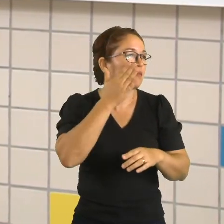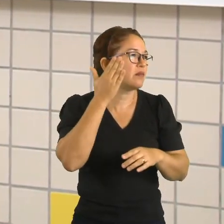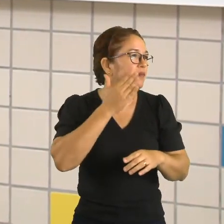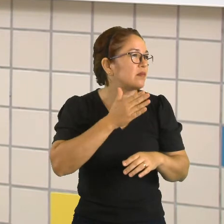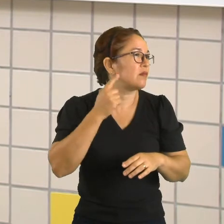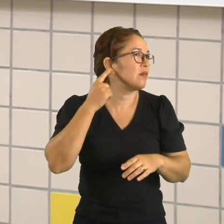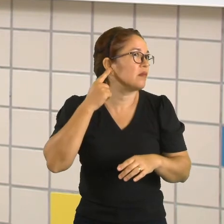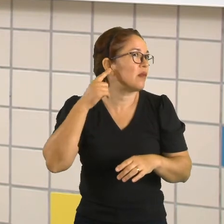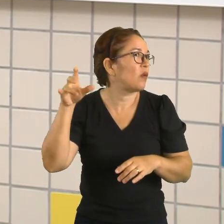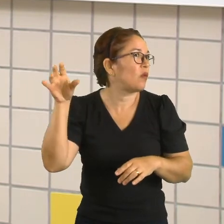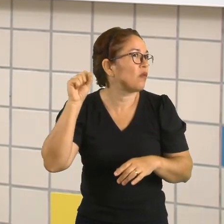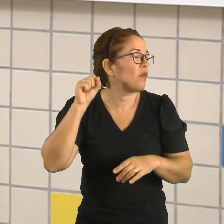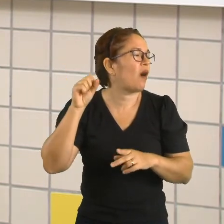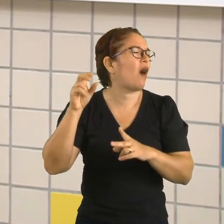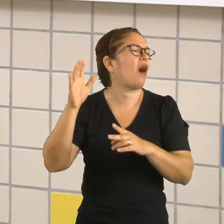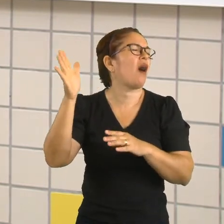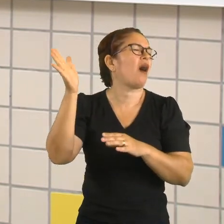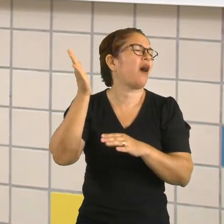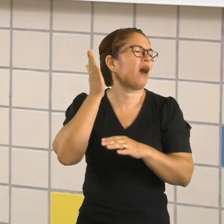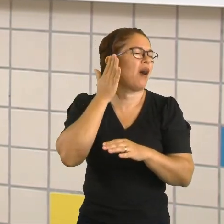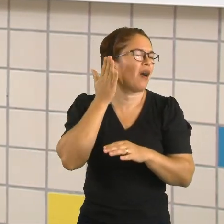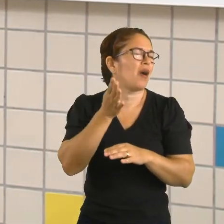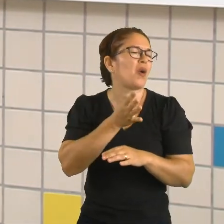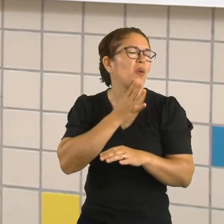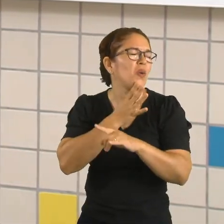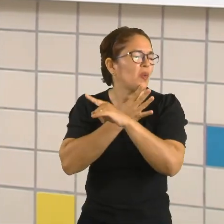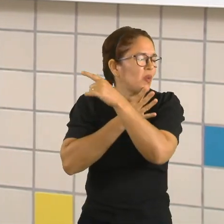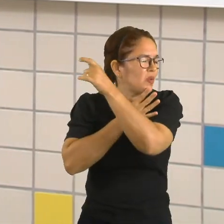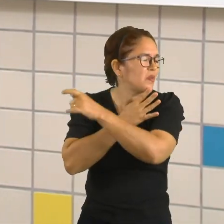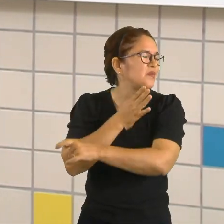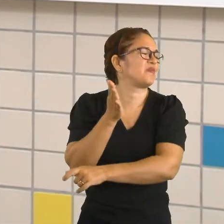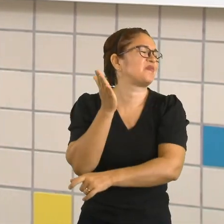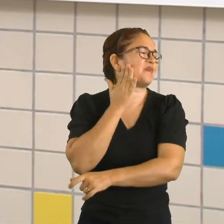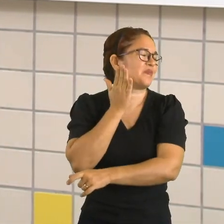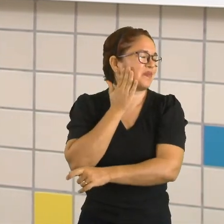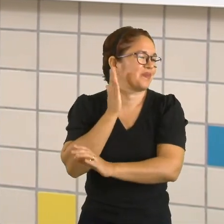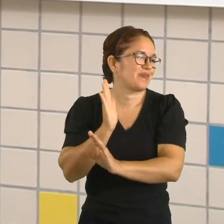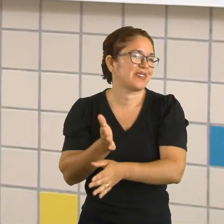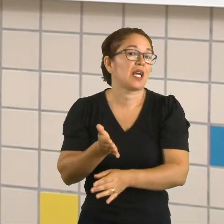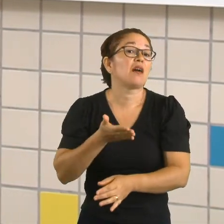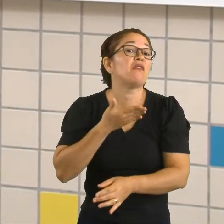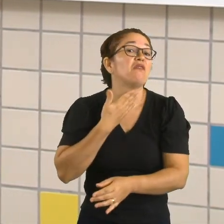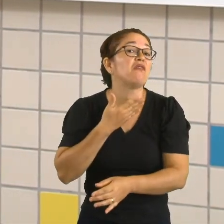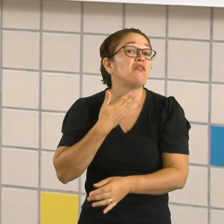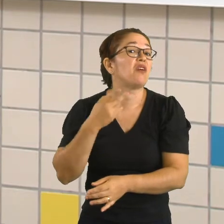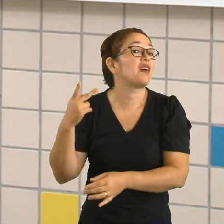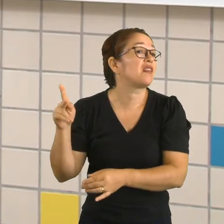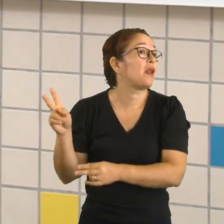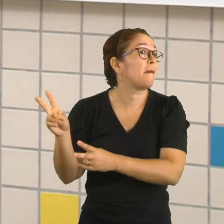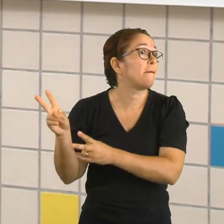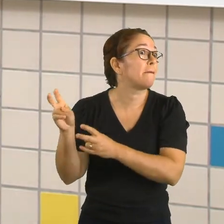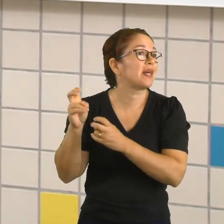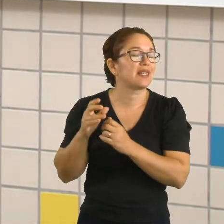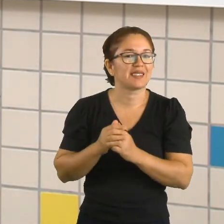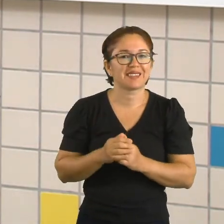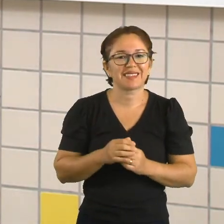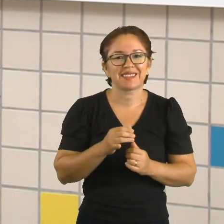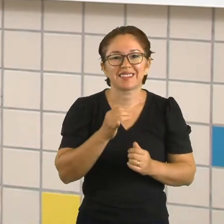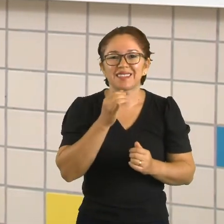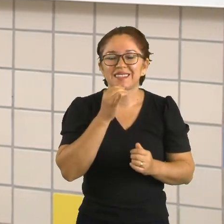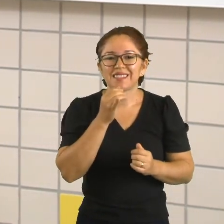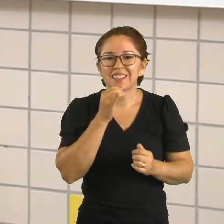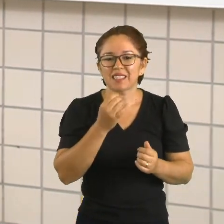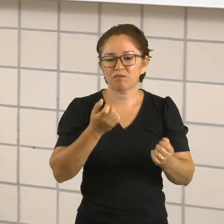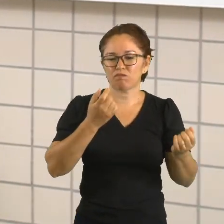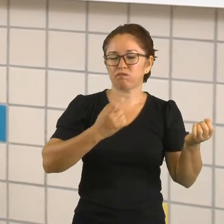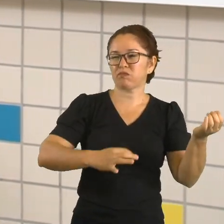que eu reconheço a voz das pessoas, eu reconheço o barulho do mar, que eu reconheço o barulho de um violino, ok?